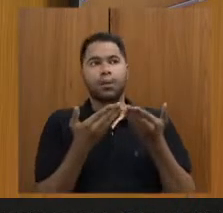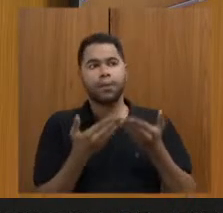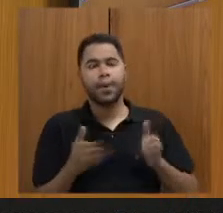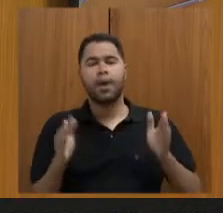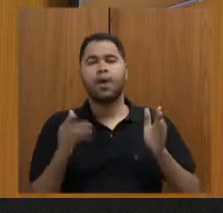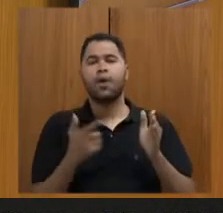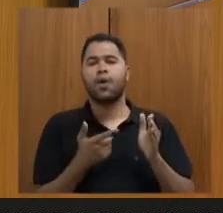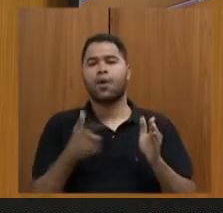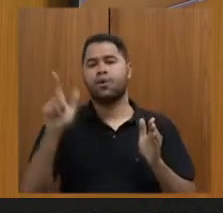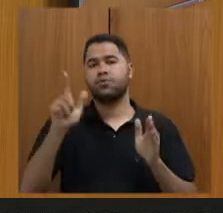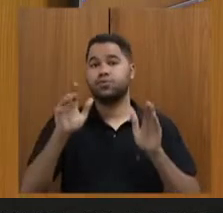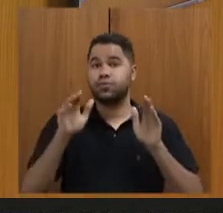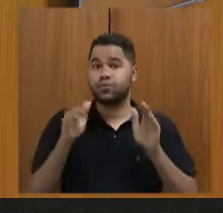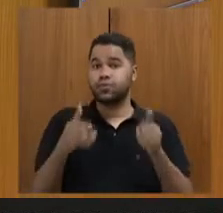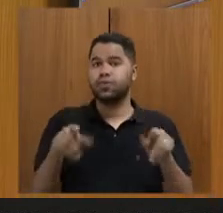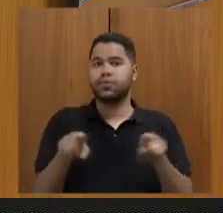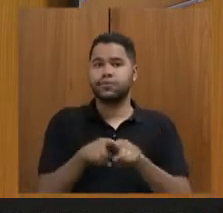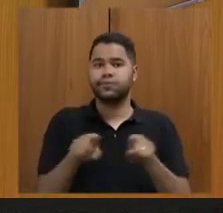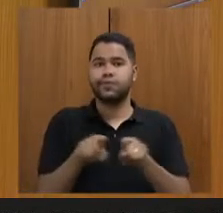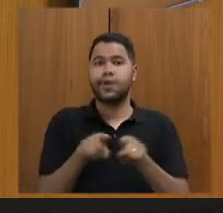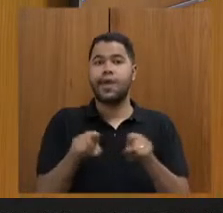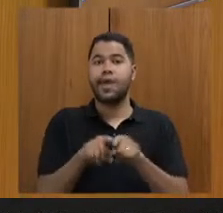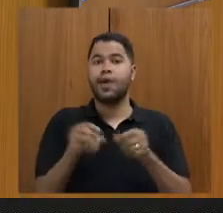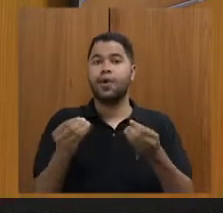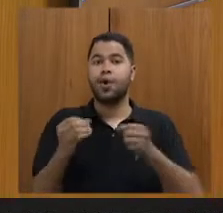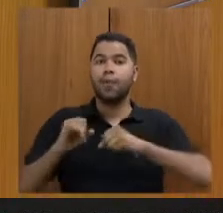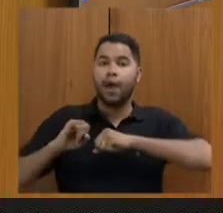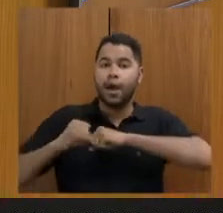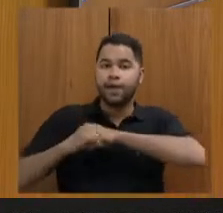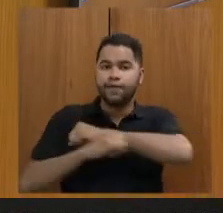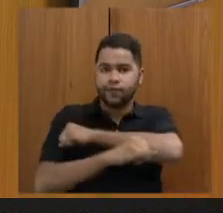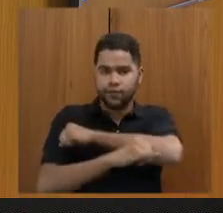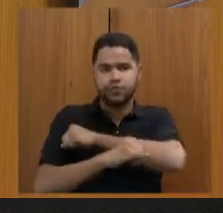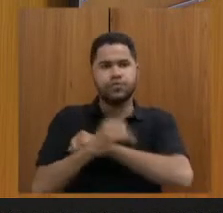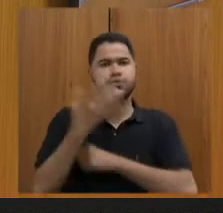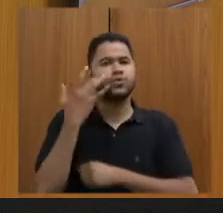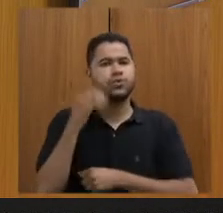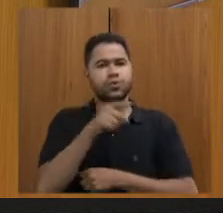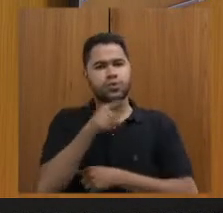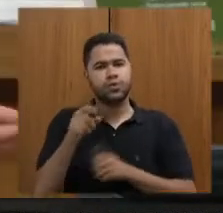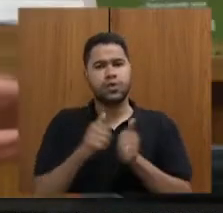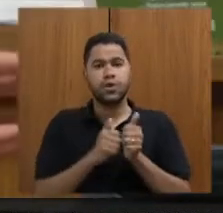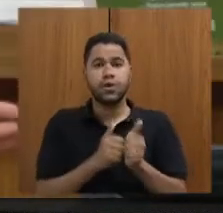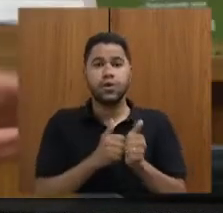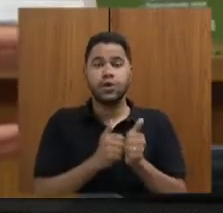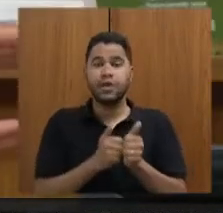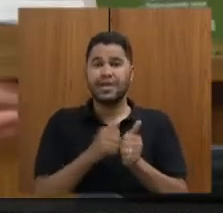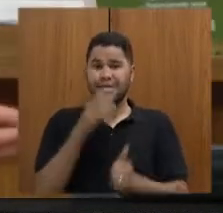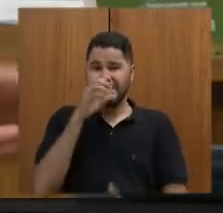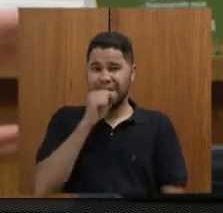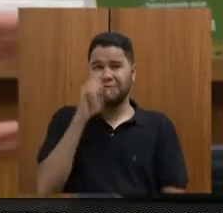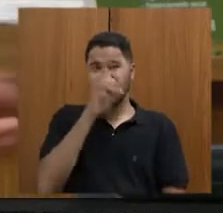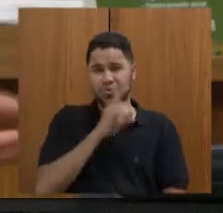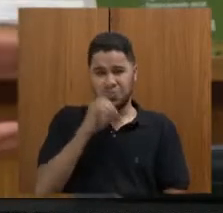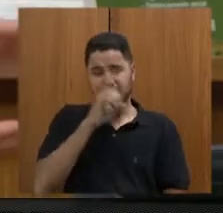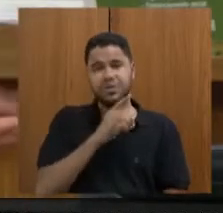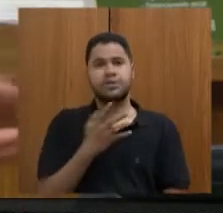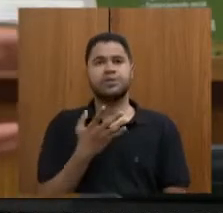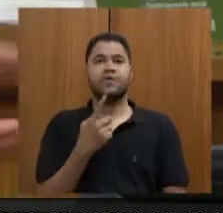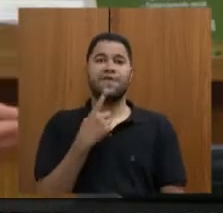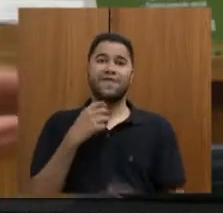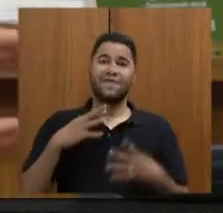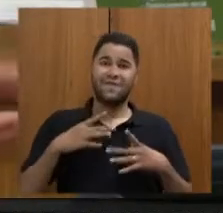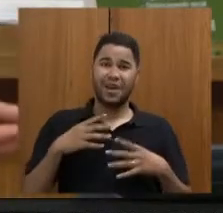Outra preocupação é a infraestrutura. Não sei se, o senhor deve estar acompanhando, no final de semana é difícil já, nos feriados,